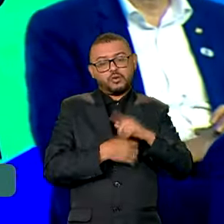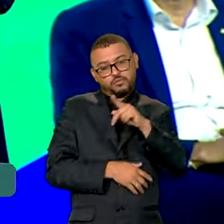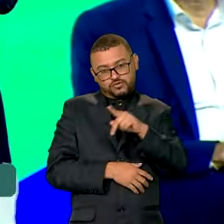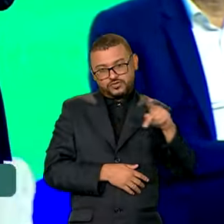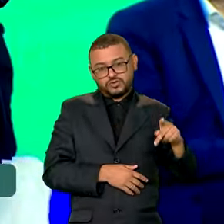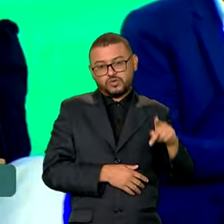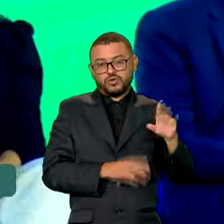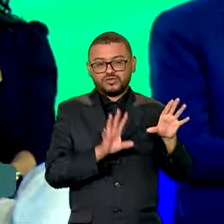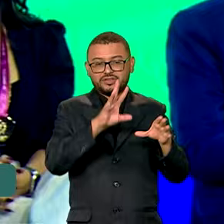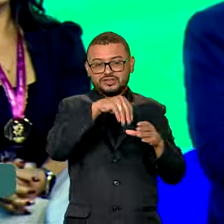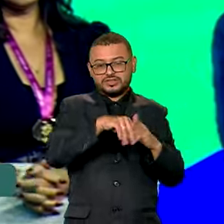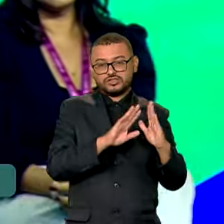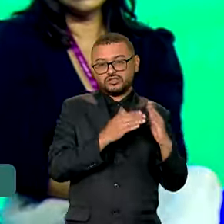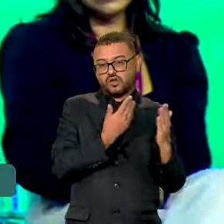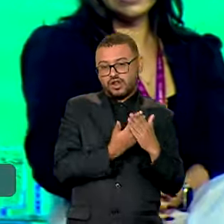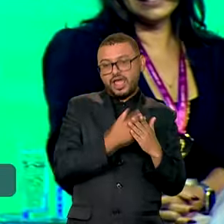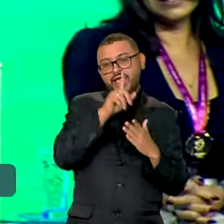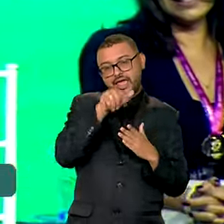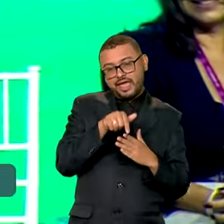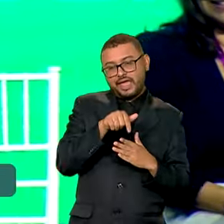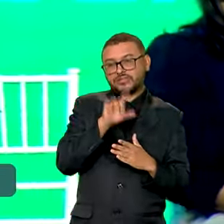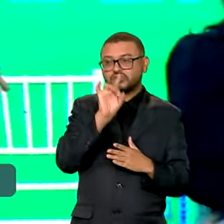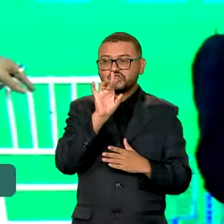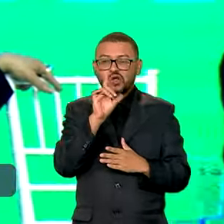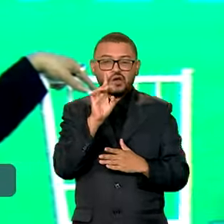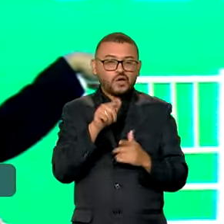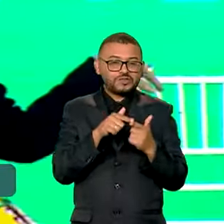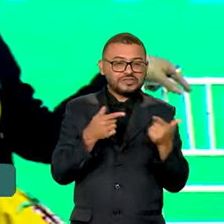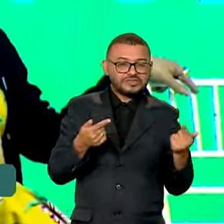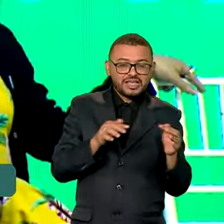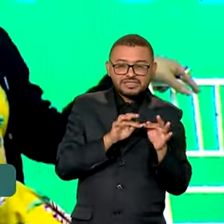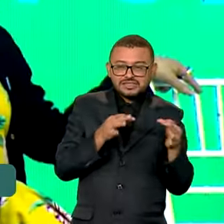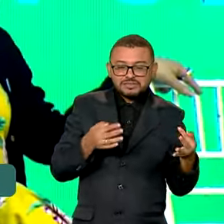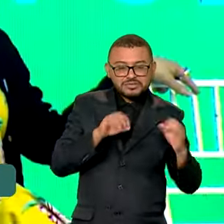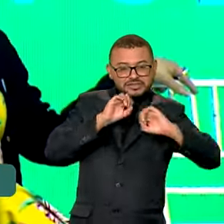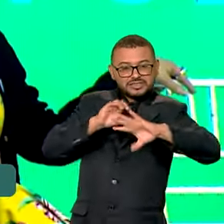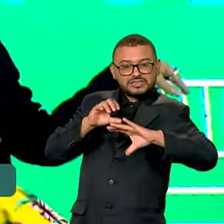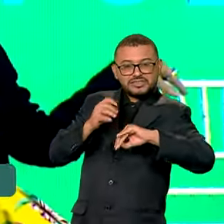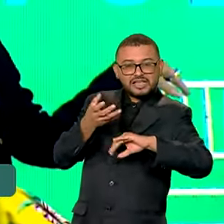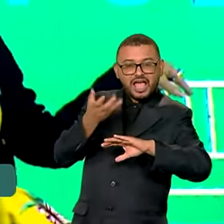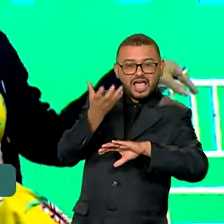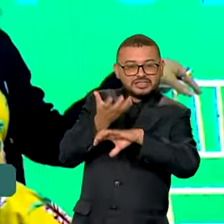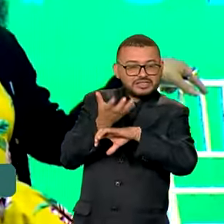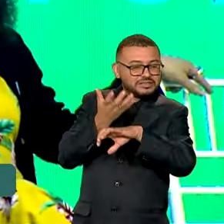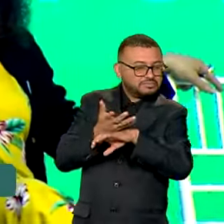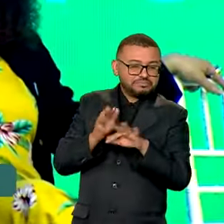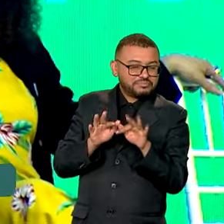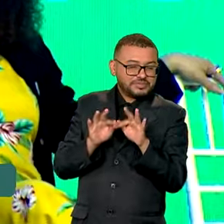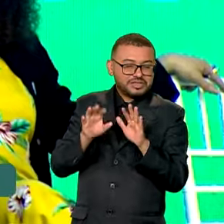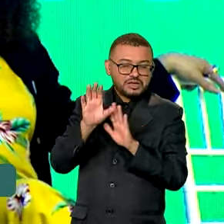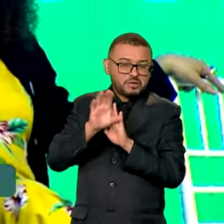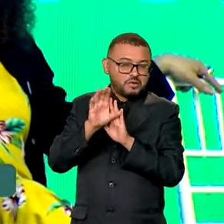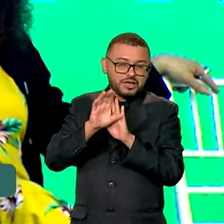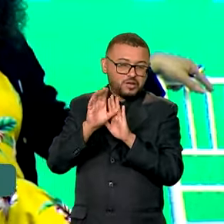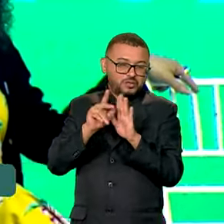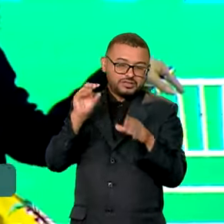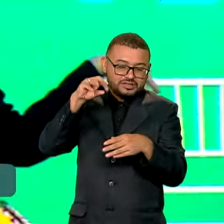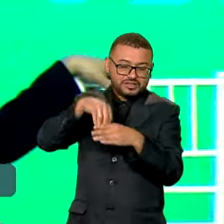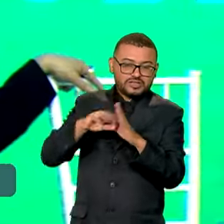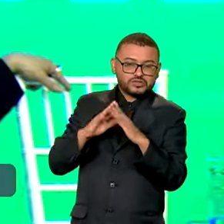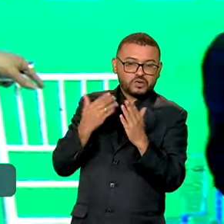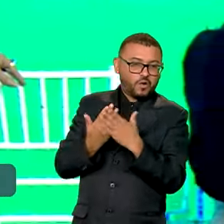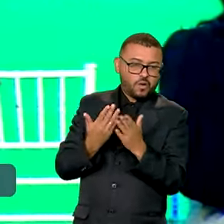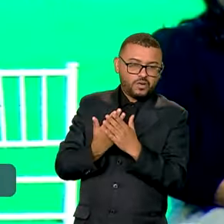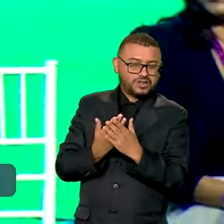professor dentro da sala de aula não é apenas ensinar o currículo que está lá, sabe, no anual da escola,